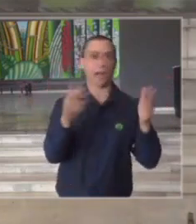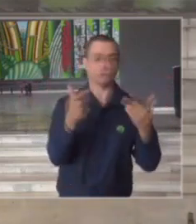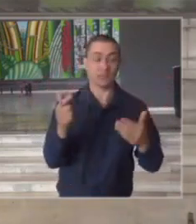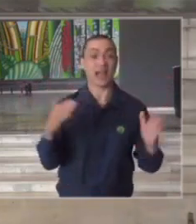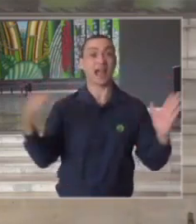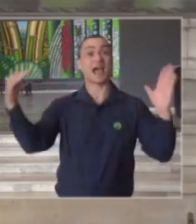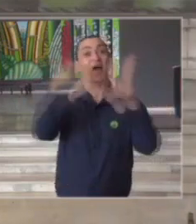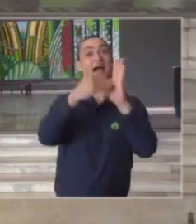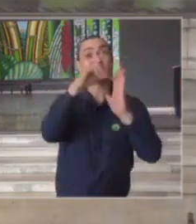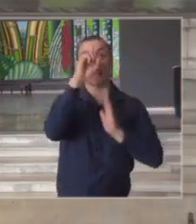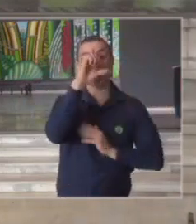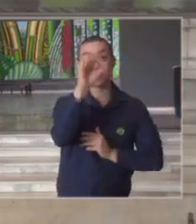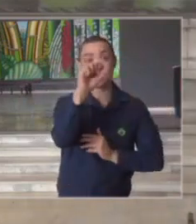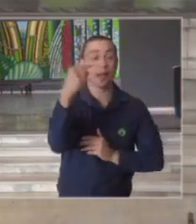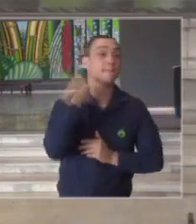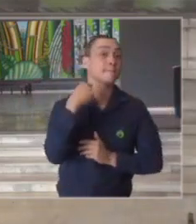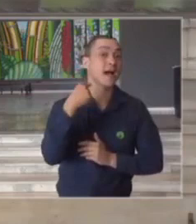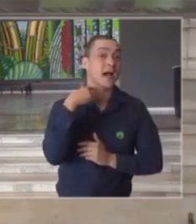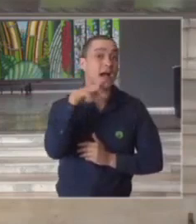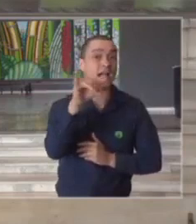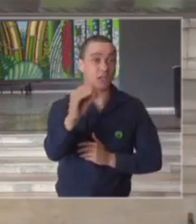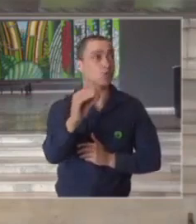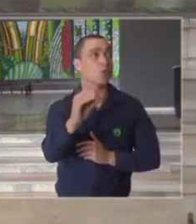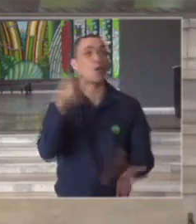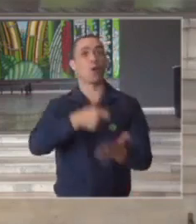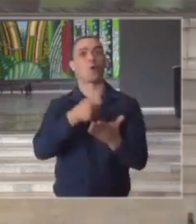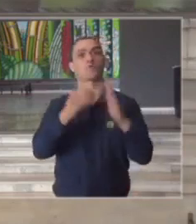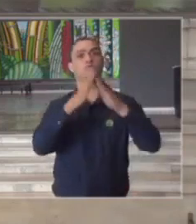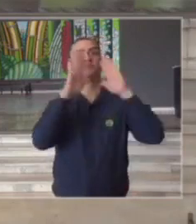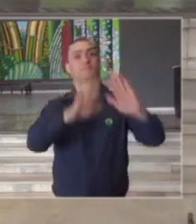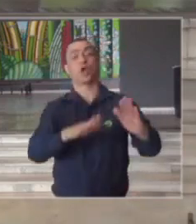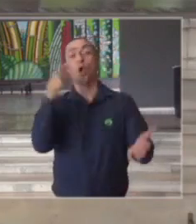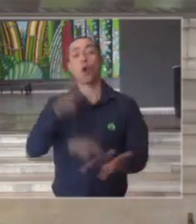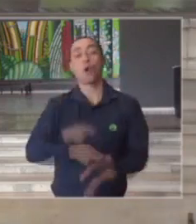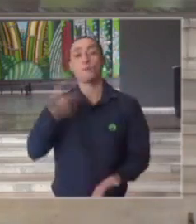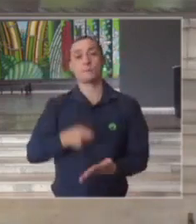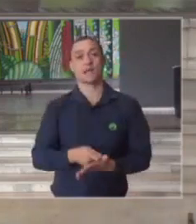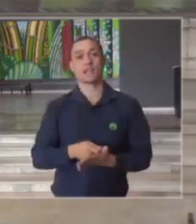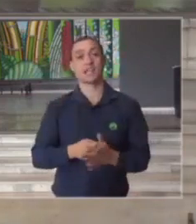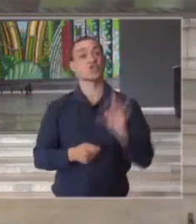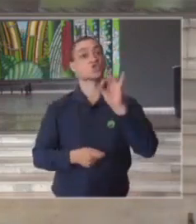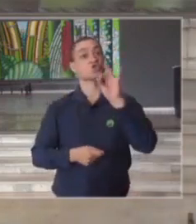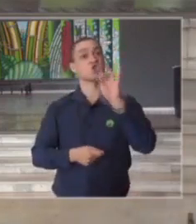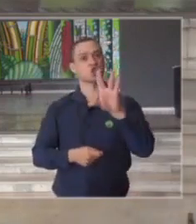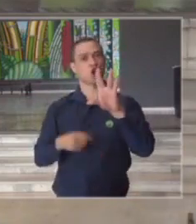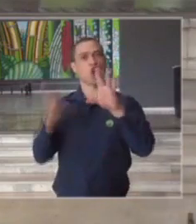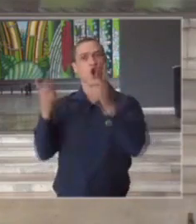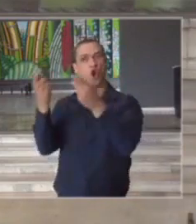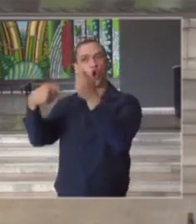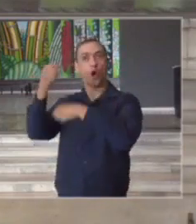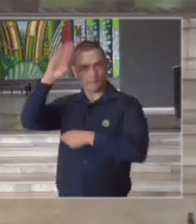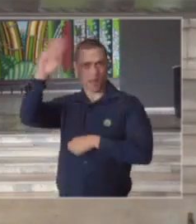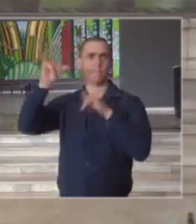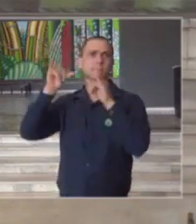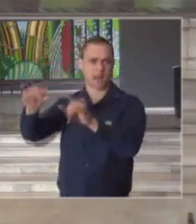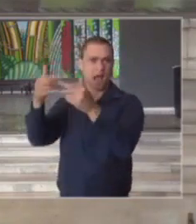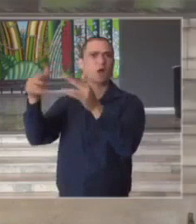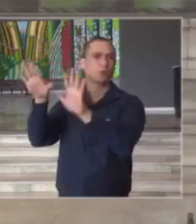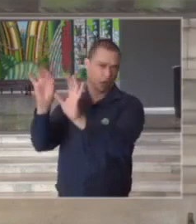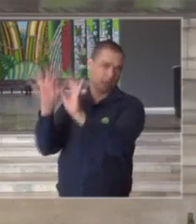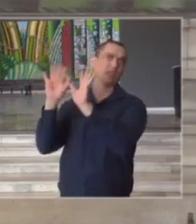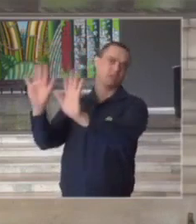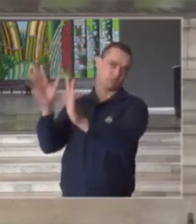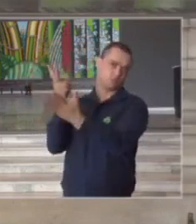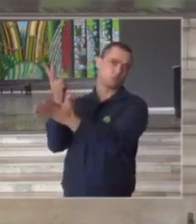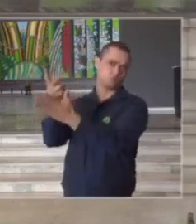dia 10 de maio nós temos uma quarentena obrigatória exceto para o comércio essencial e a relação